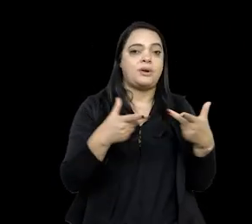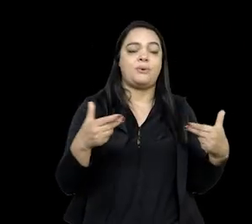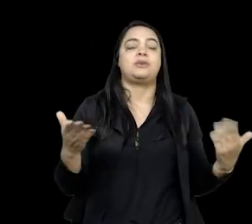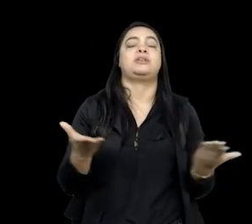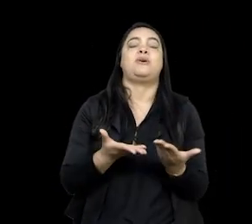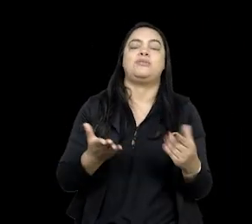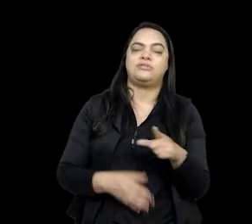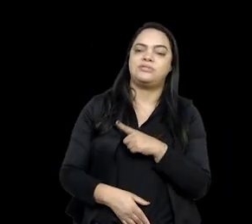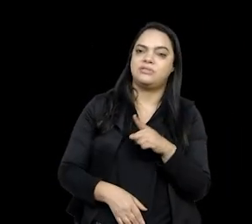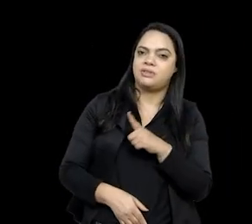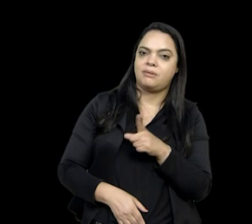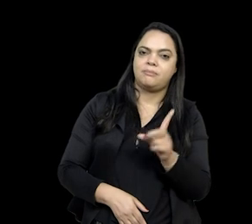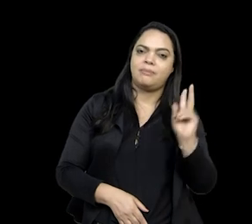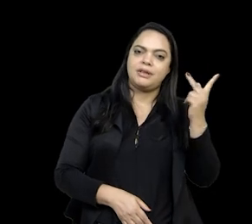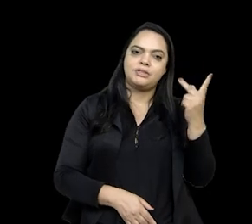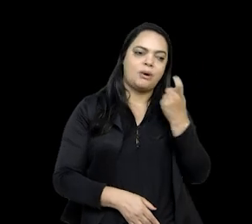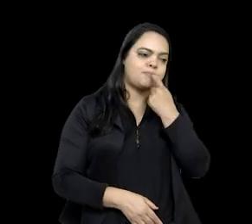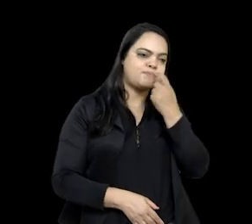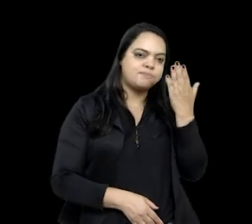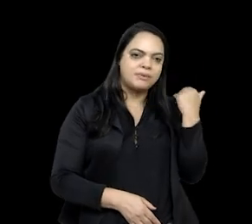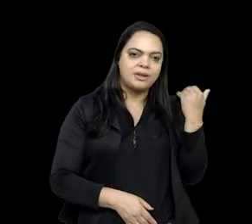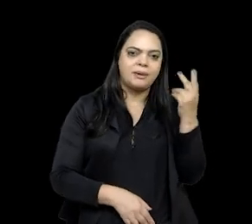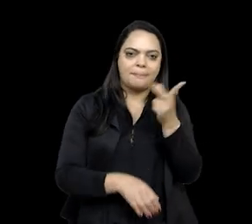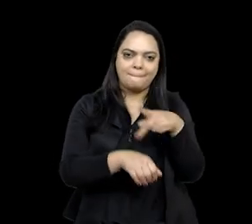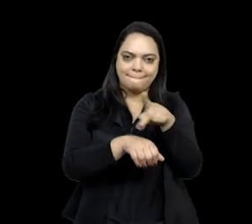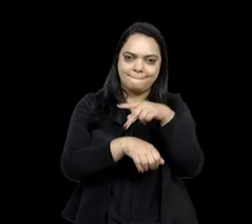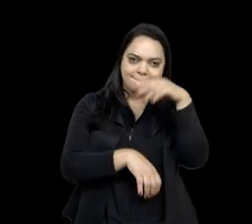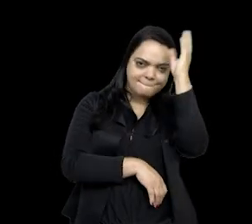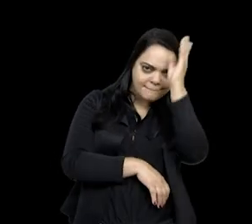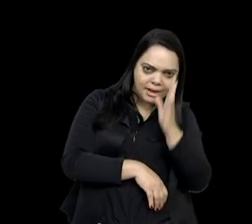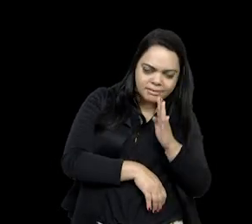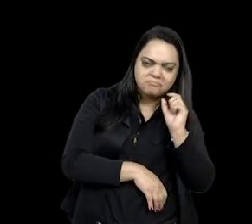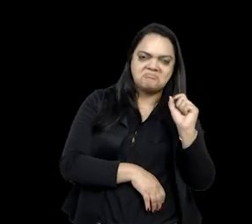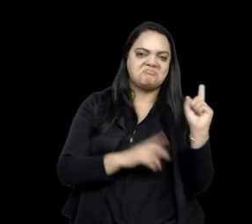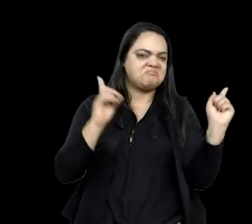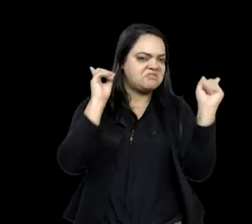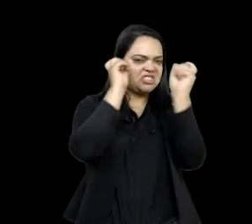história recente do Brasil, acho que não é uma dificuldade